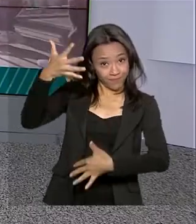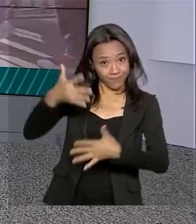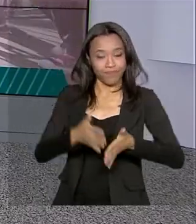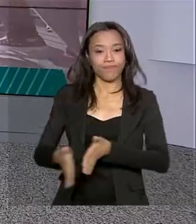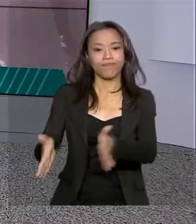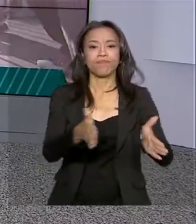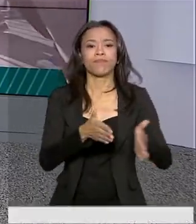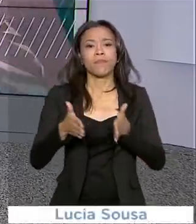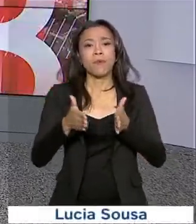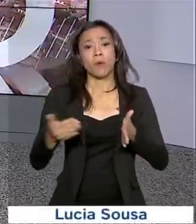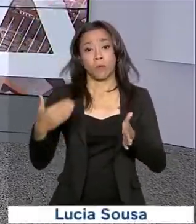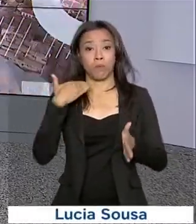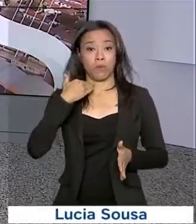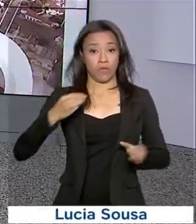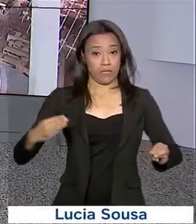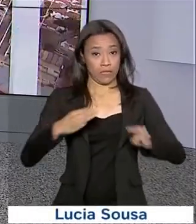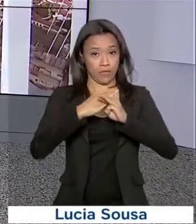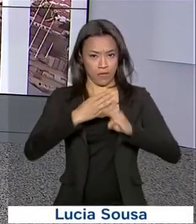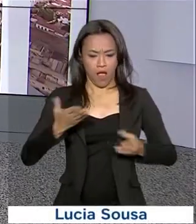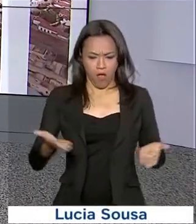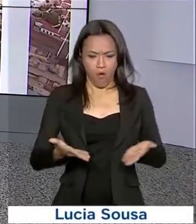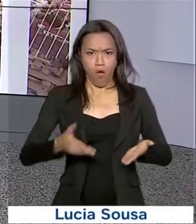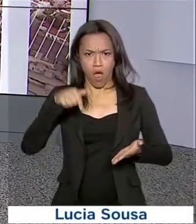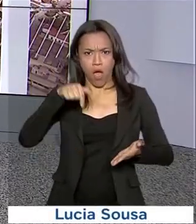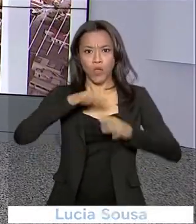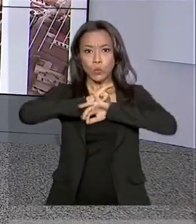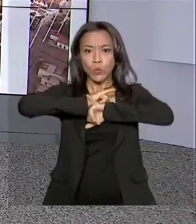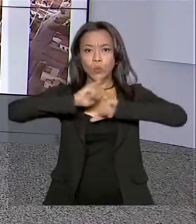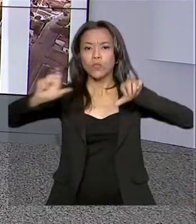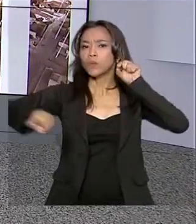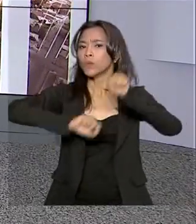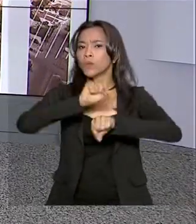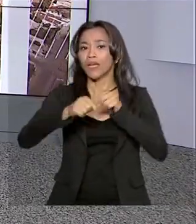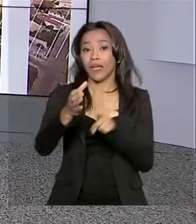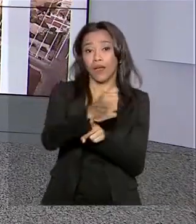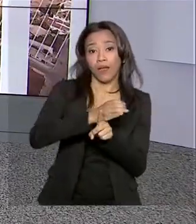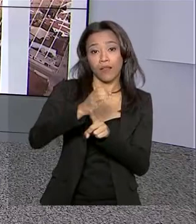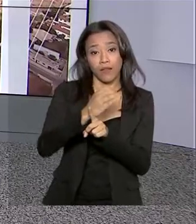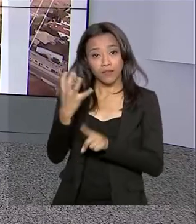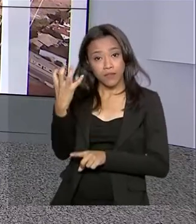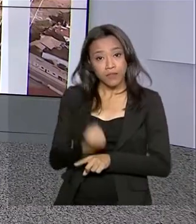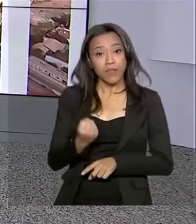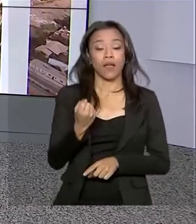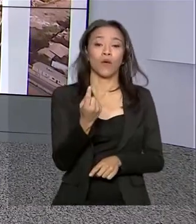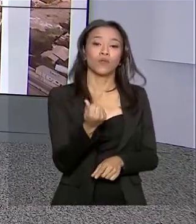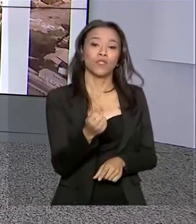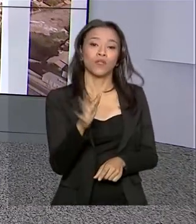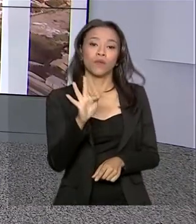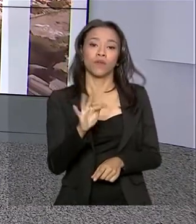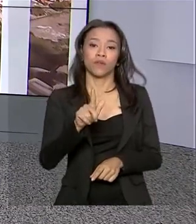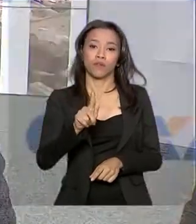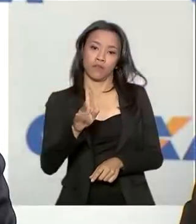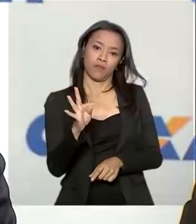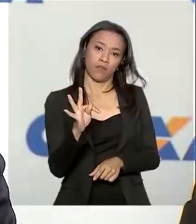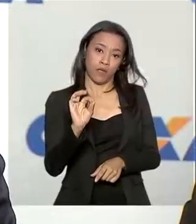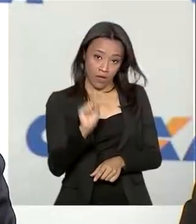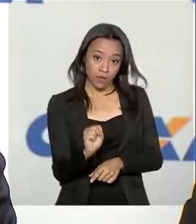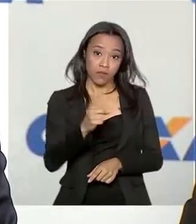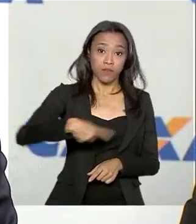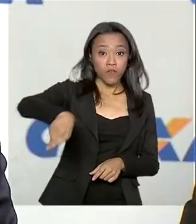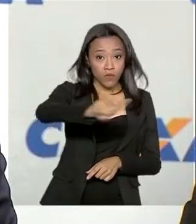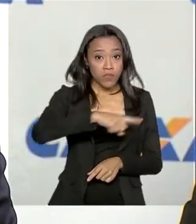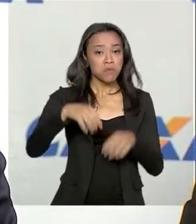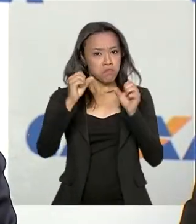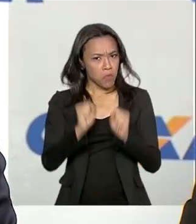A Caixa Econômica Federal anuncia agora aqui em Brasília o calendário de liberação dos saques do FGTS. Os trabalhadores